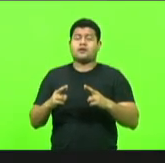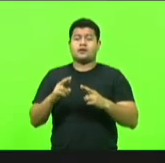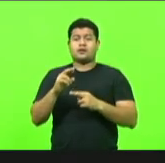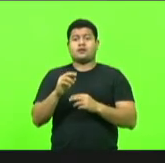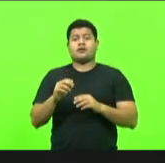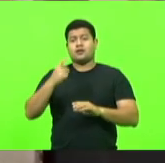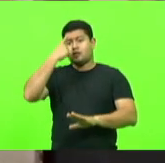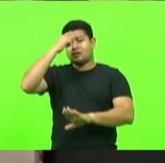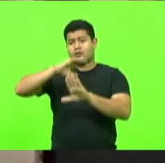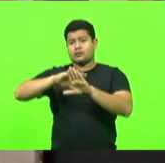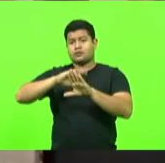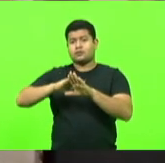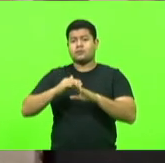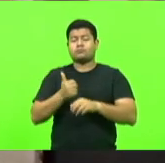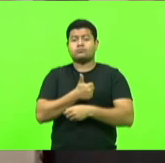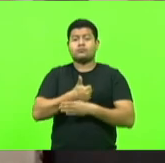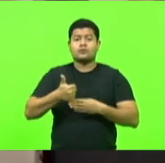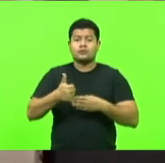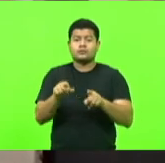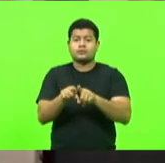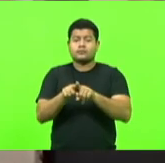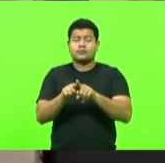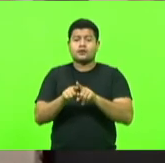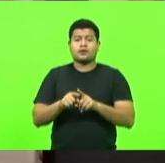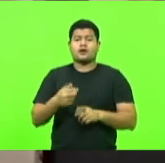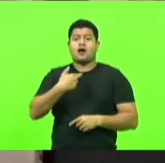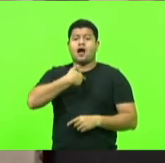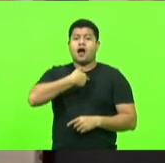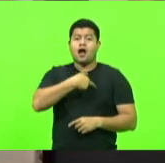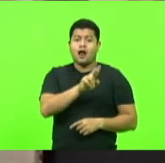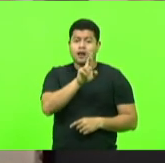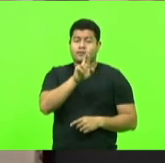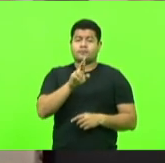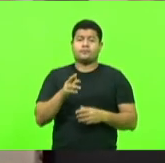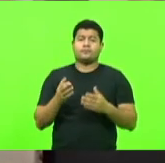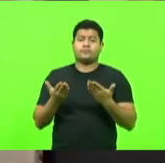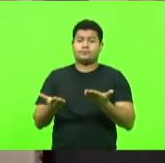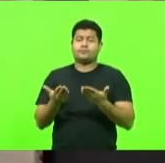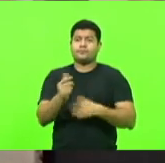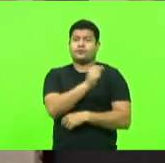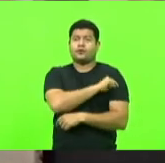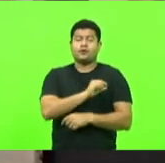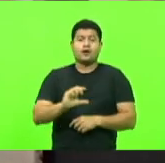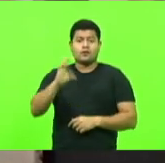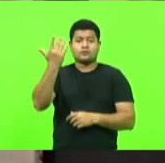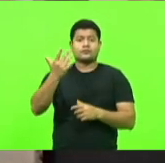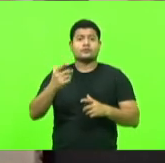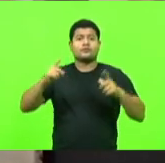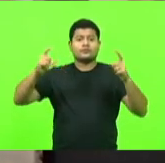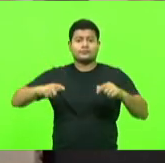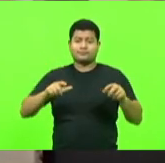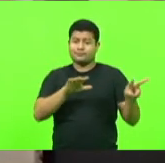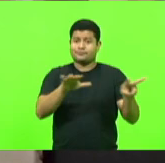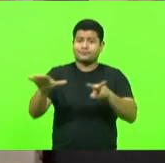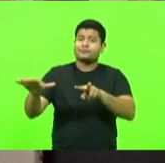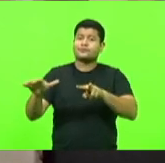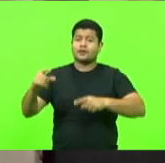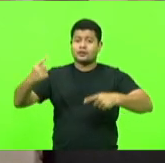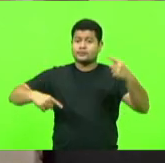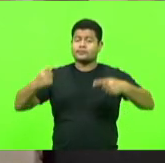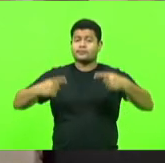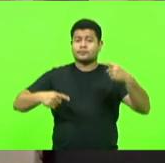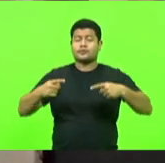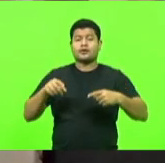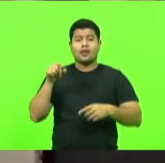morais e religiosas do aluno. Então, tudo isso aconteceria nesta semana, onde se debateria na escola